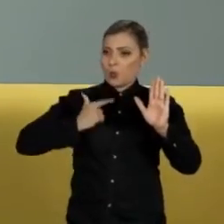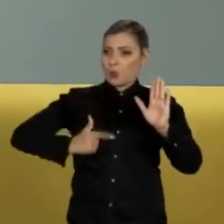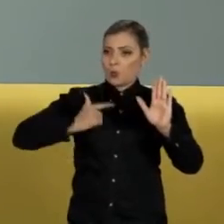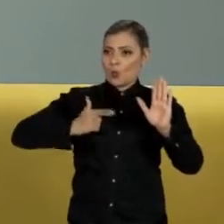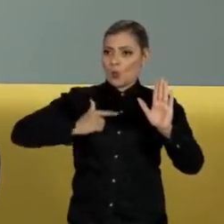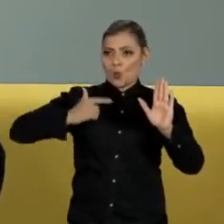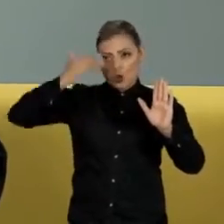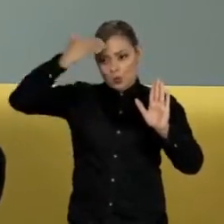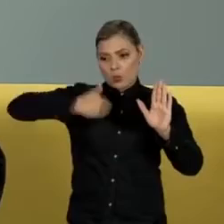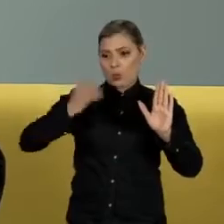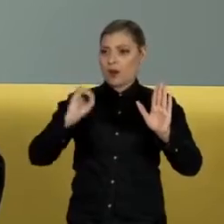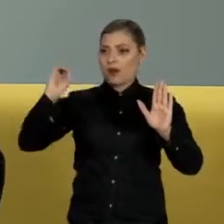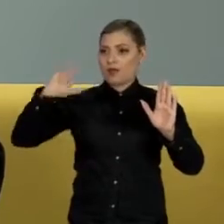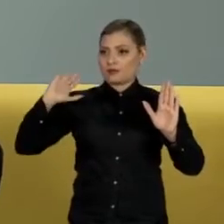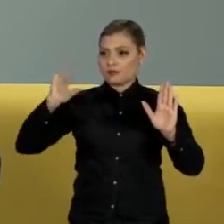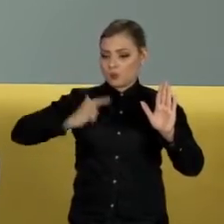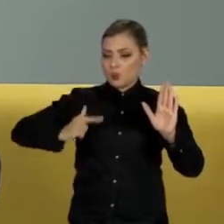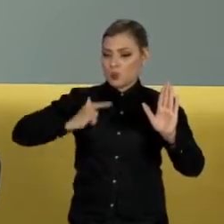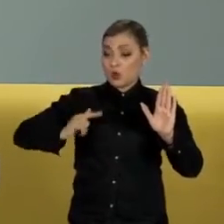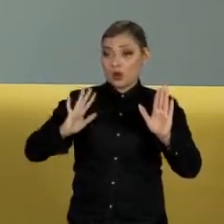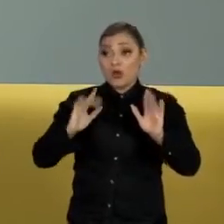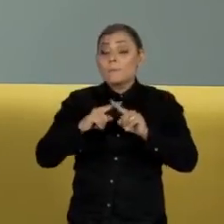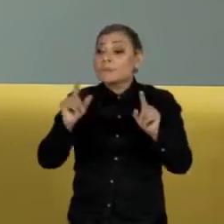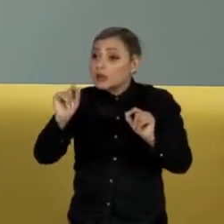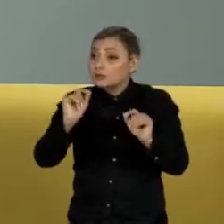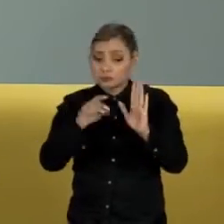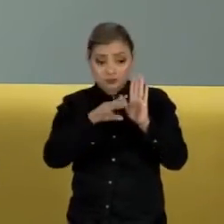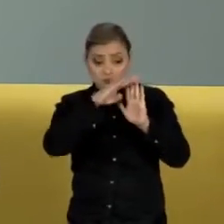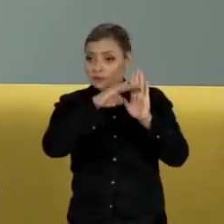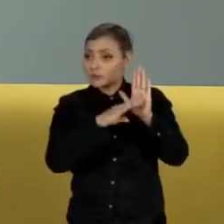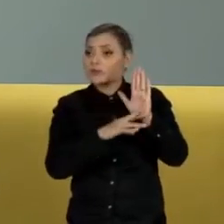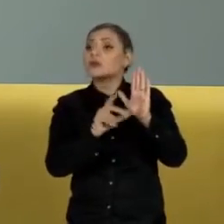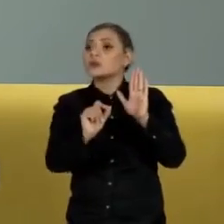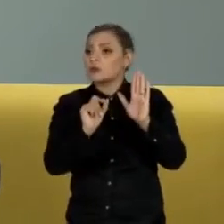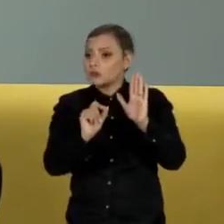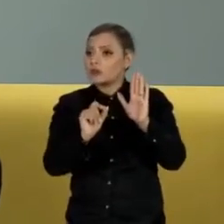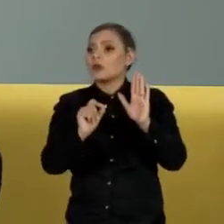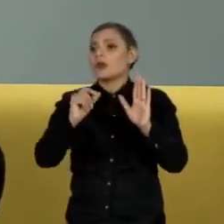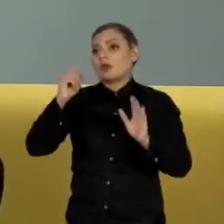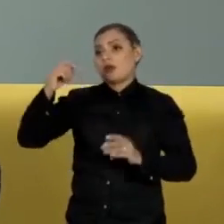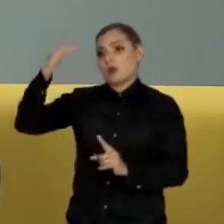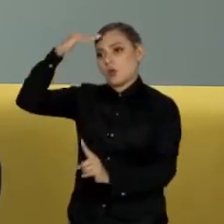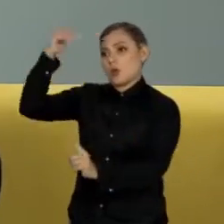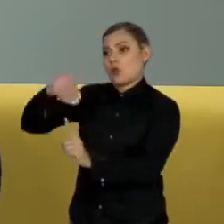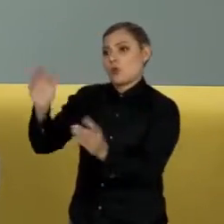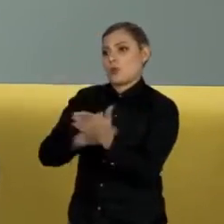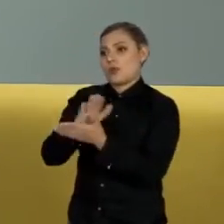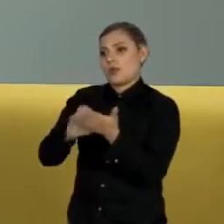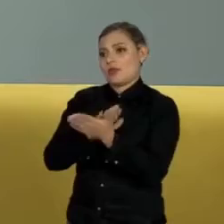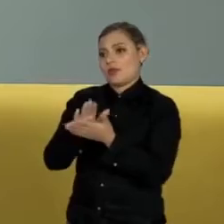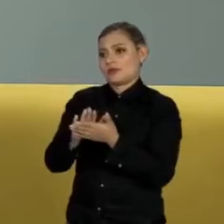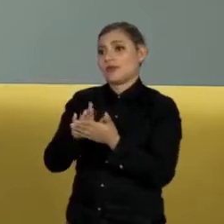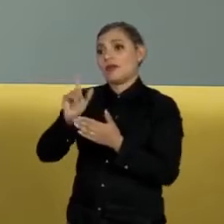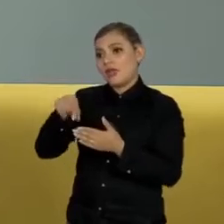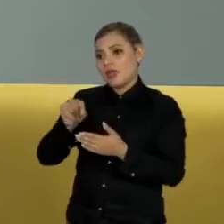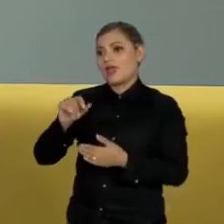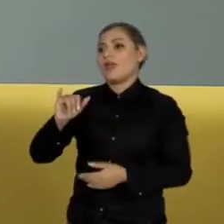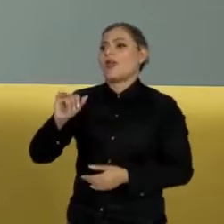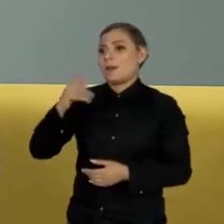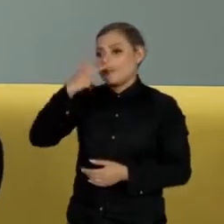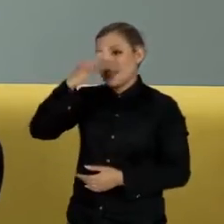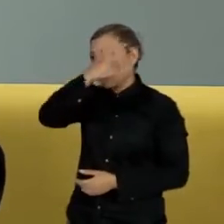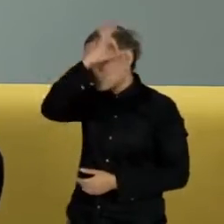no Supremo, foi nada mais, nada menos, do que o princípio da presunção de não culpabilidade, mal chamada de inocência.